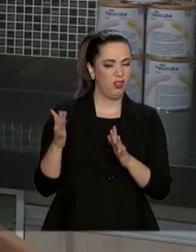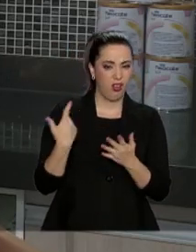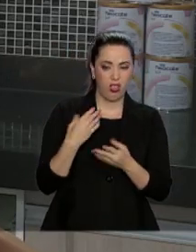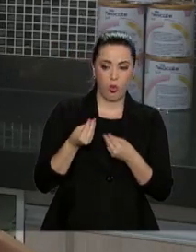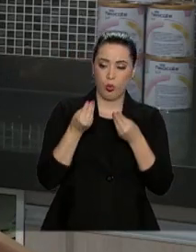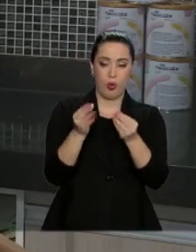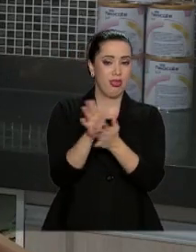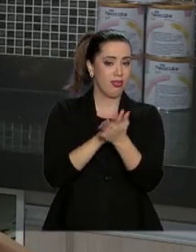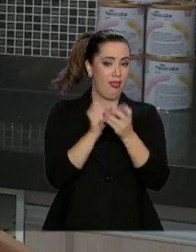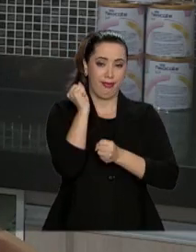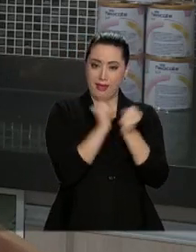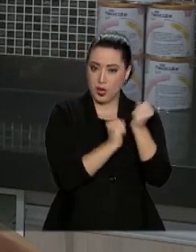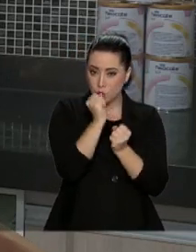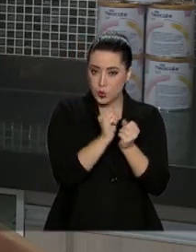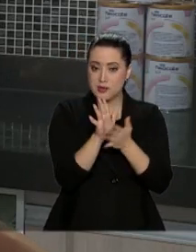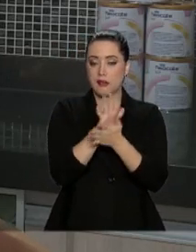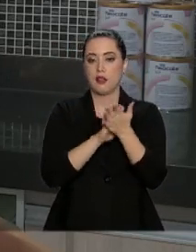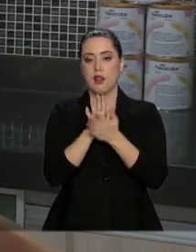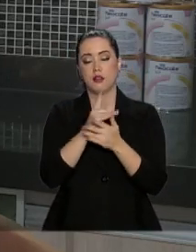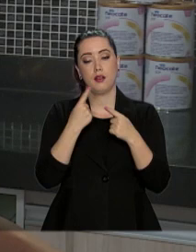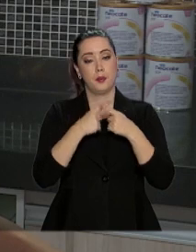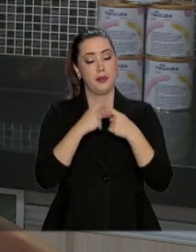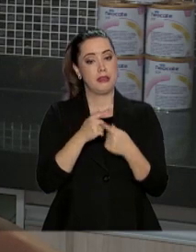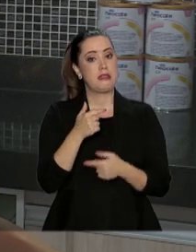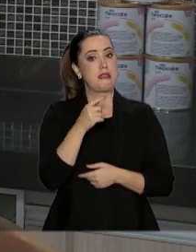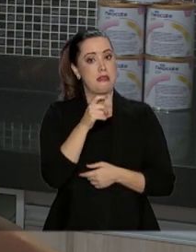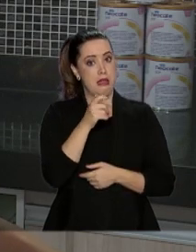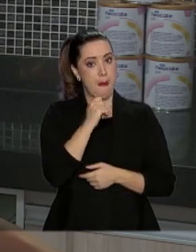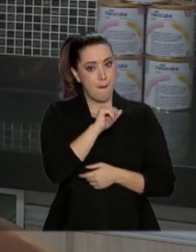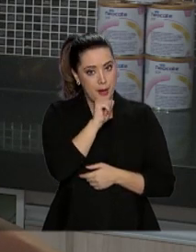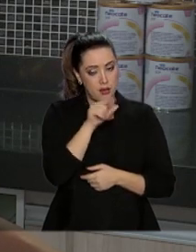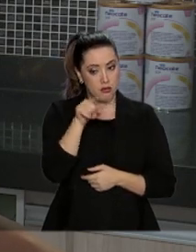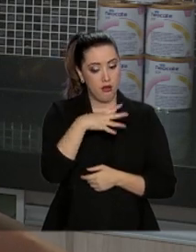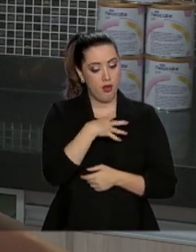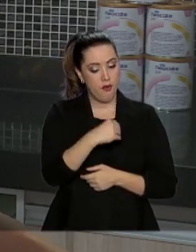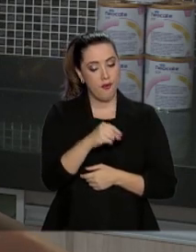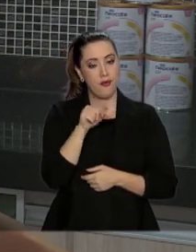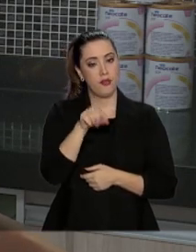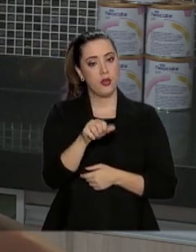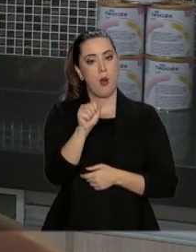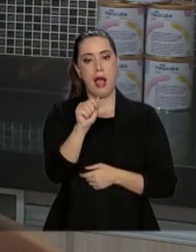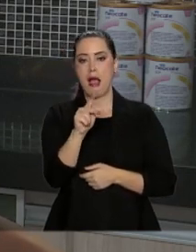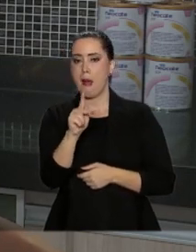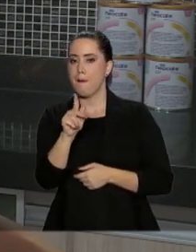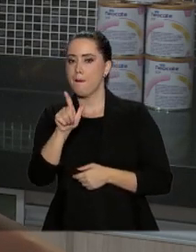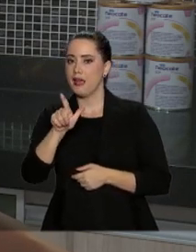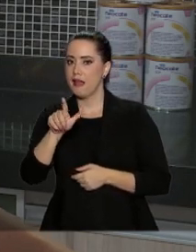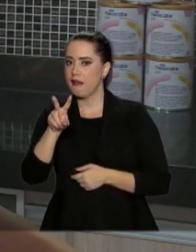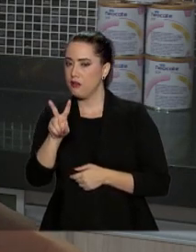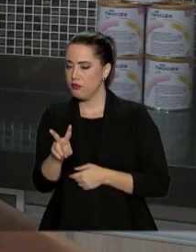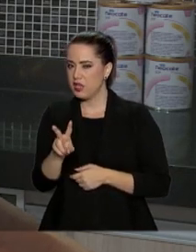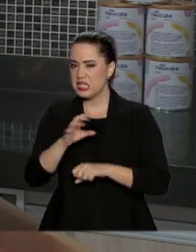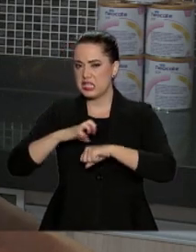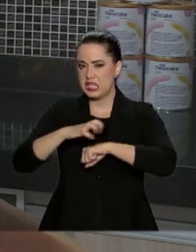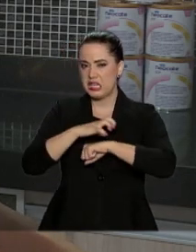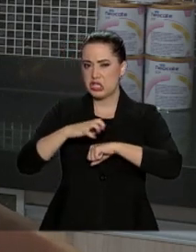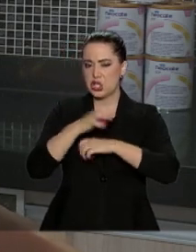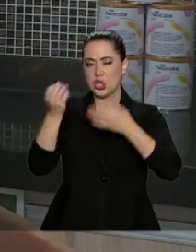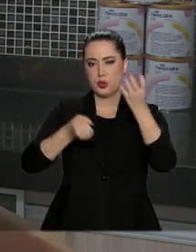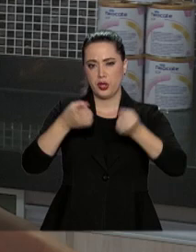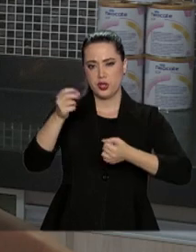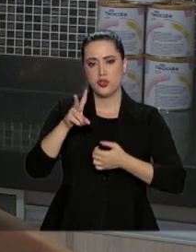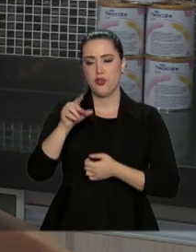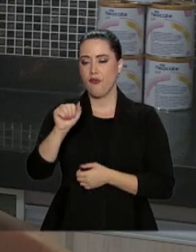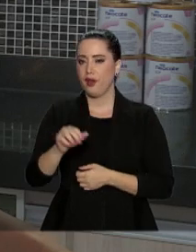porque acho que a mãe que tiver esse filho em casa com essa APLV que a gente chama, que é a alergia à proteína do leite de vaca, vai saber